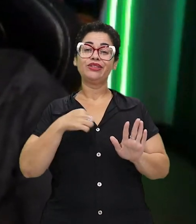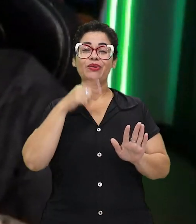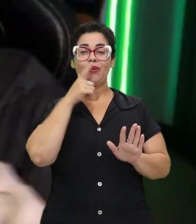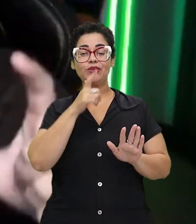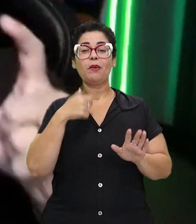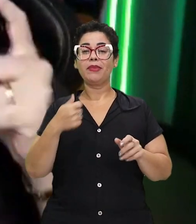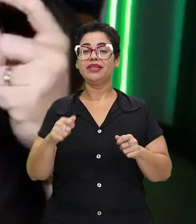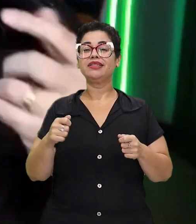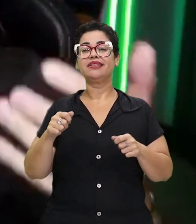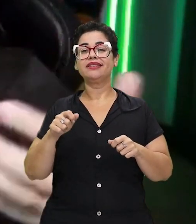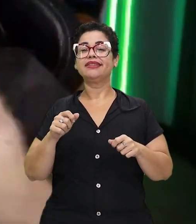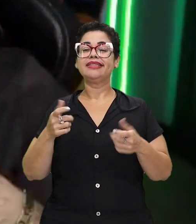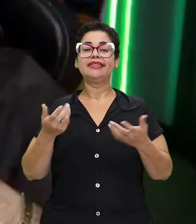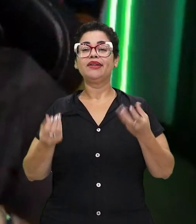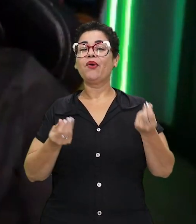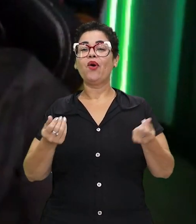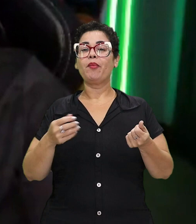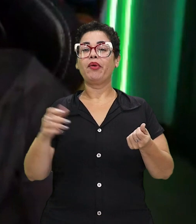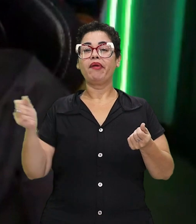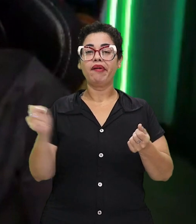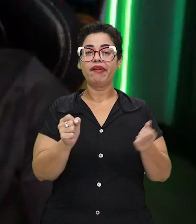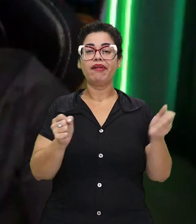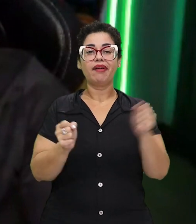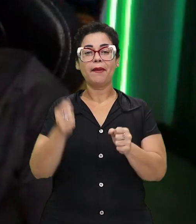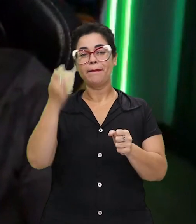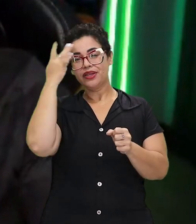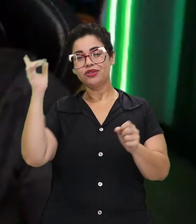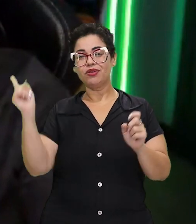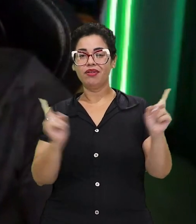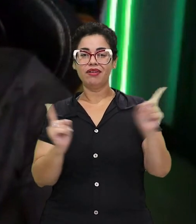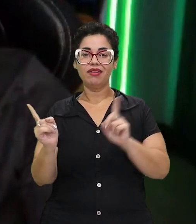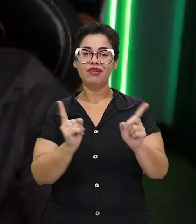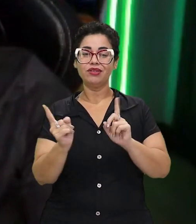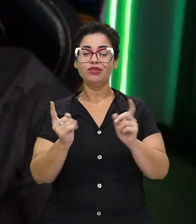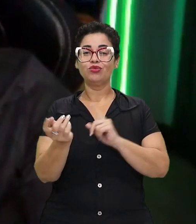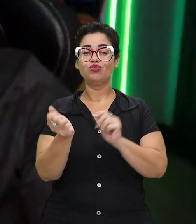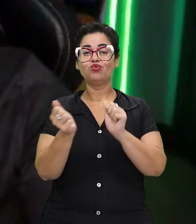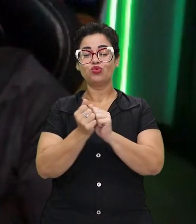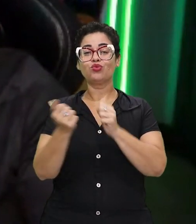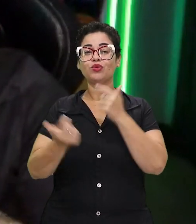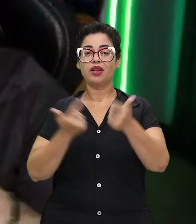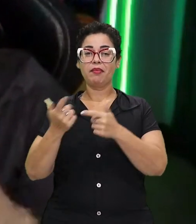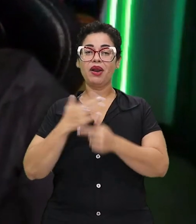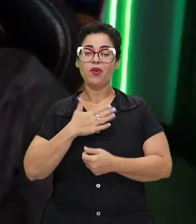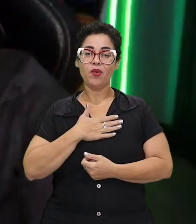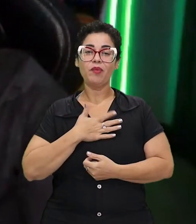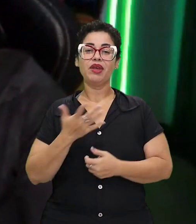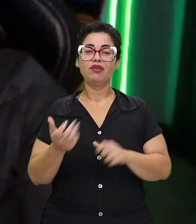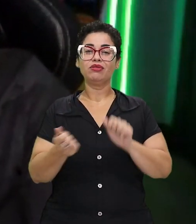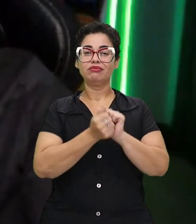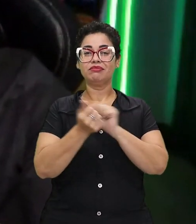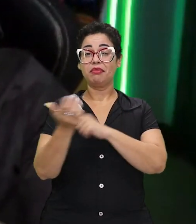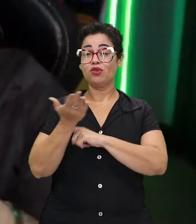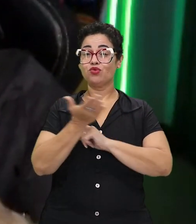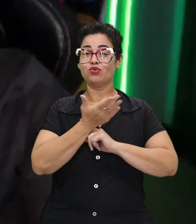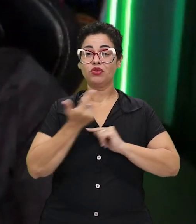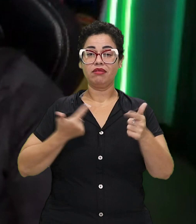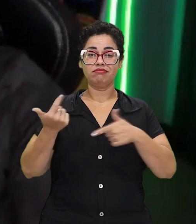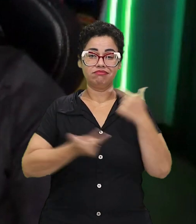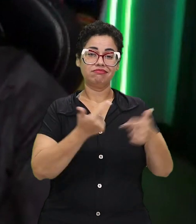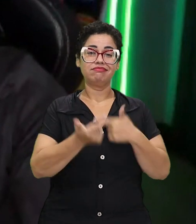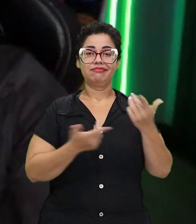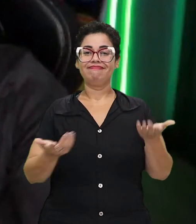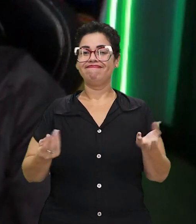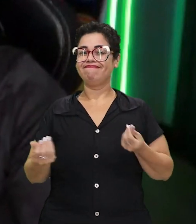delegar mais funções, talvez trazer mais pessoas para fazer algo comigo, para me